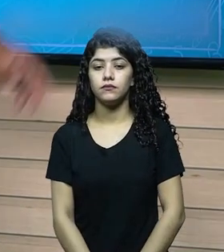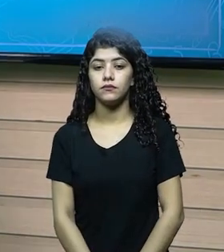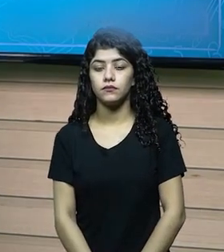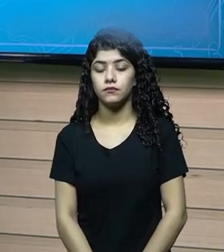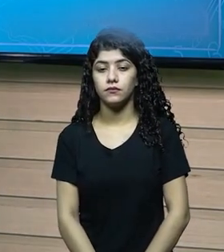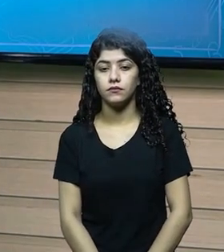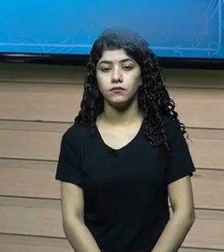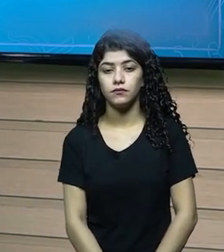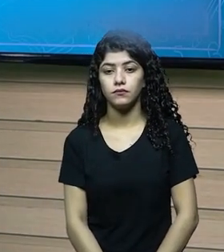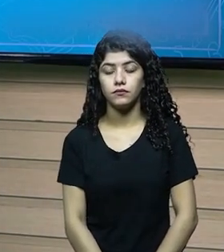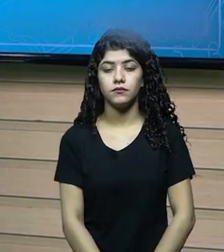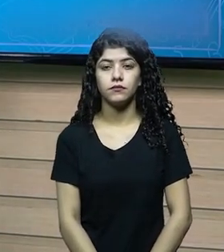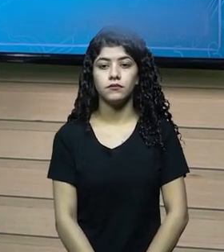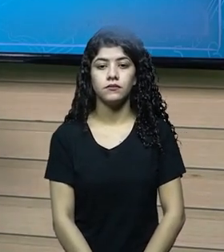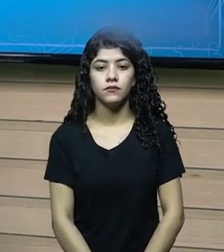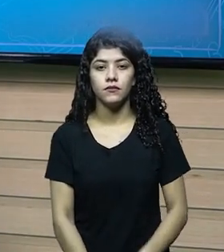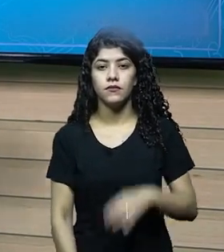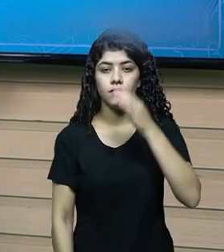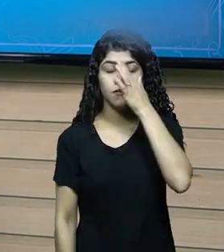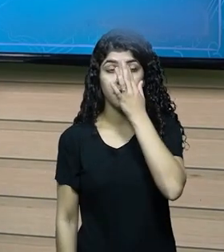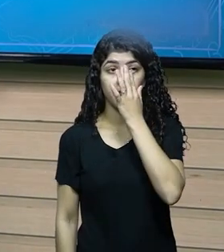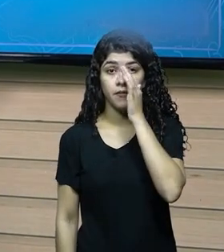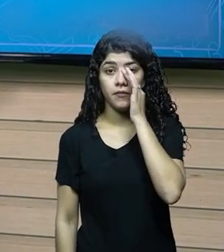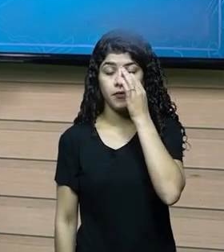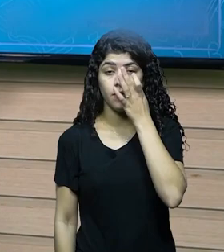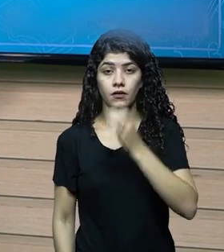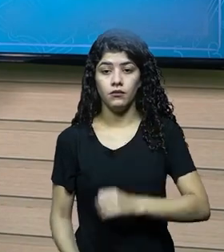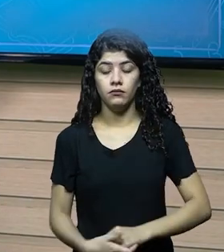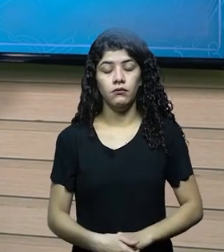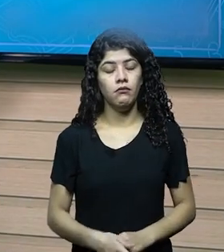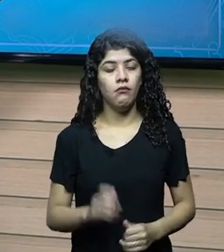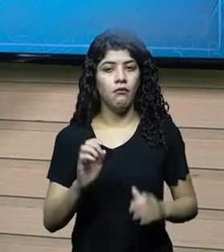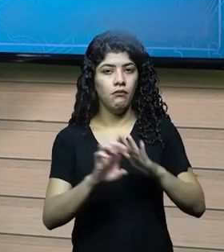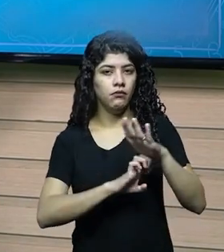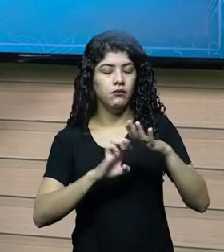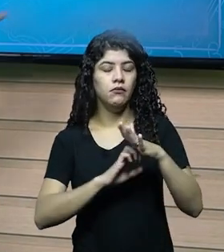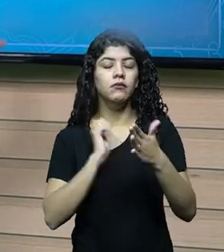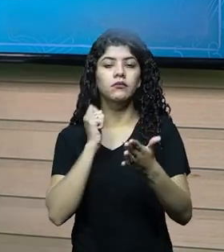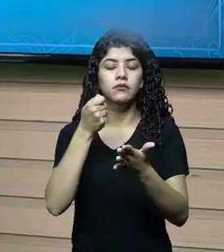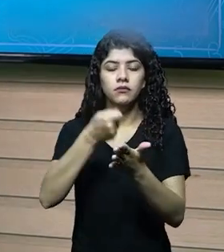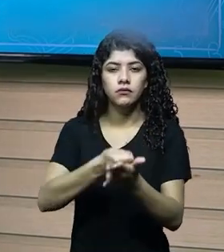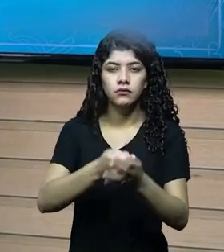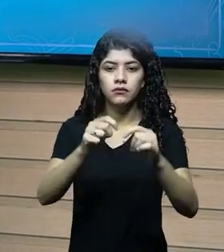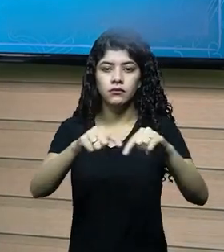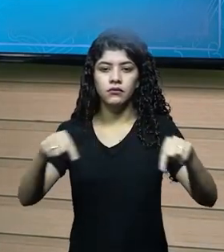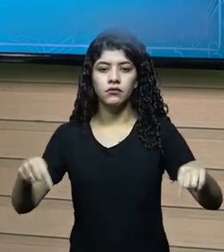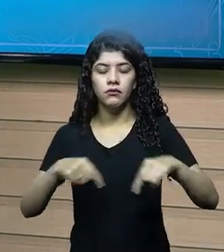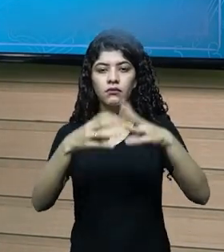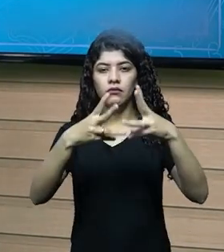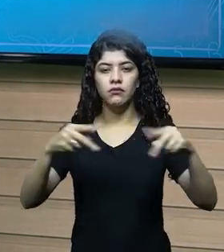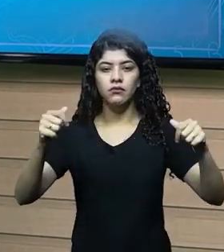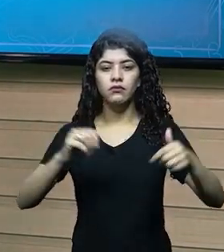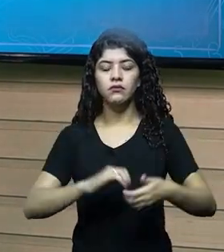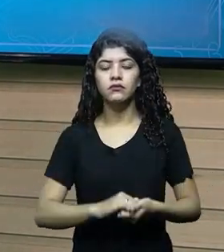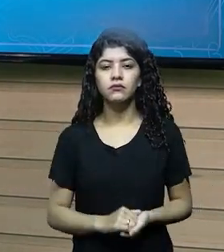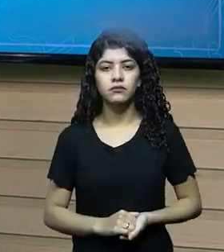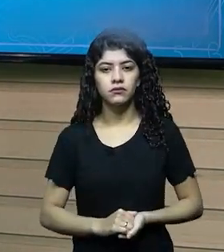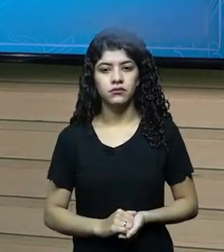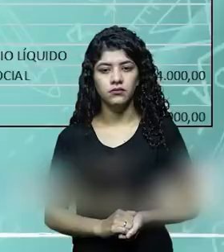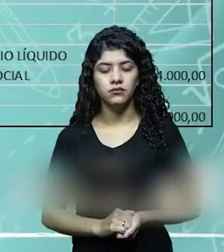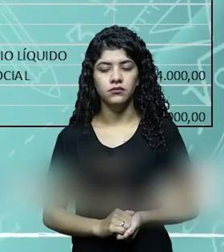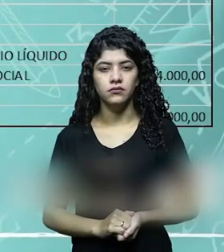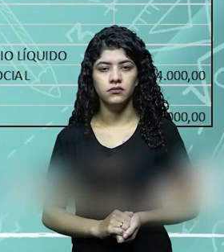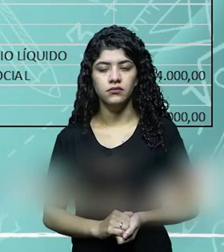financiamento bancário, um valor de 200 mil, e a empresa adquiriu o terreno, um valor de 200 mil reais, pela lógica contábil, entende-se que isso que